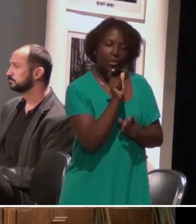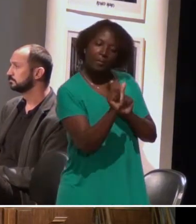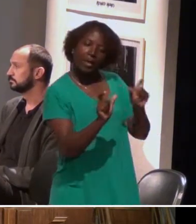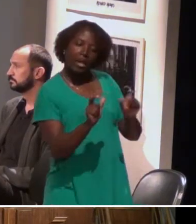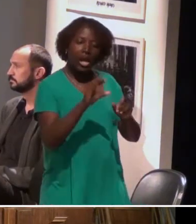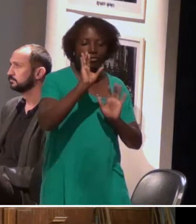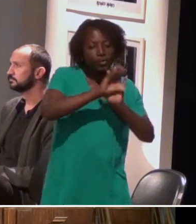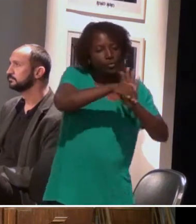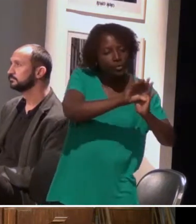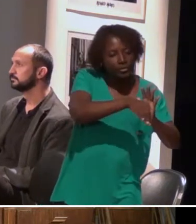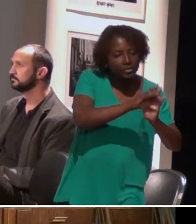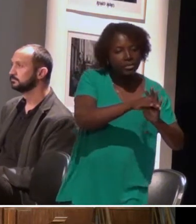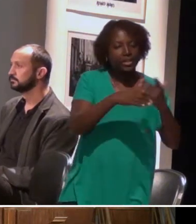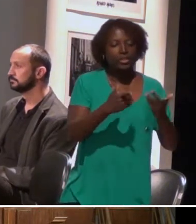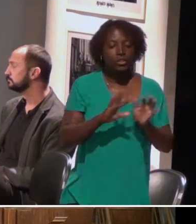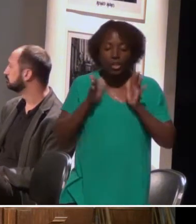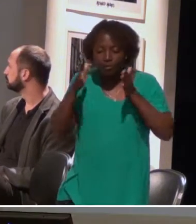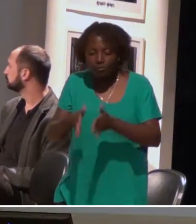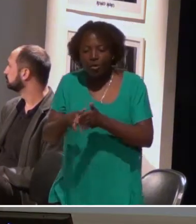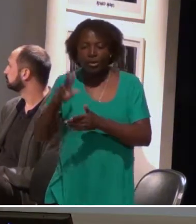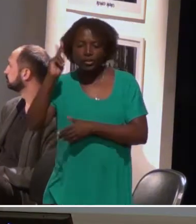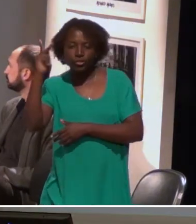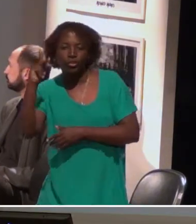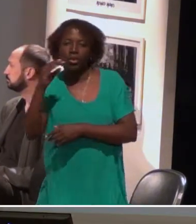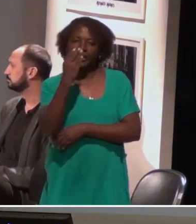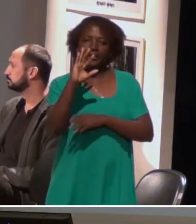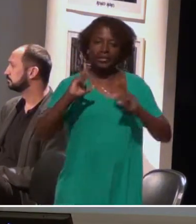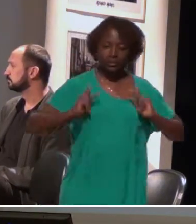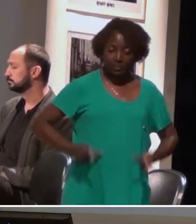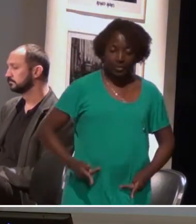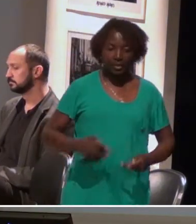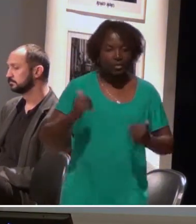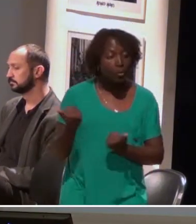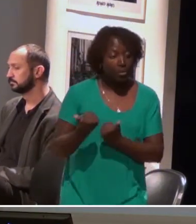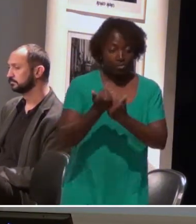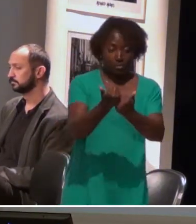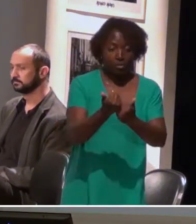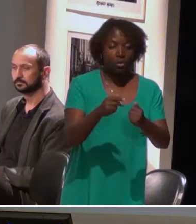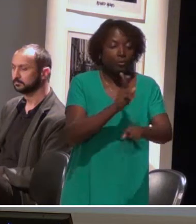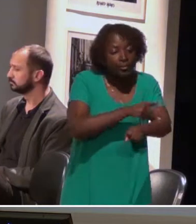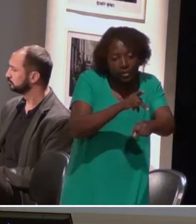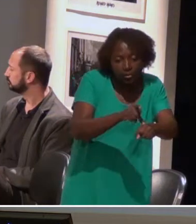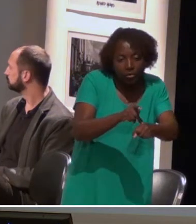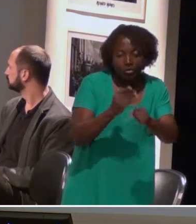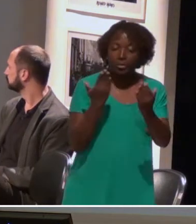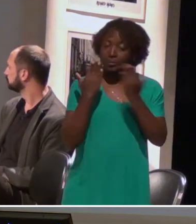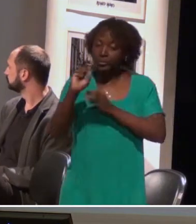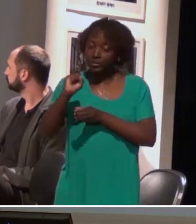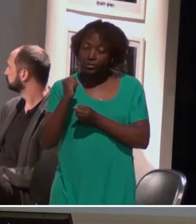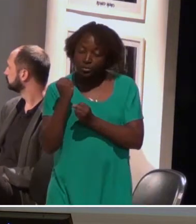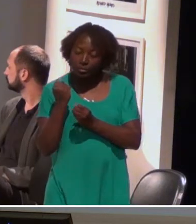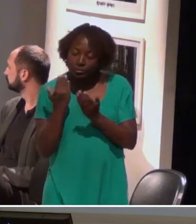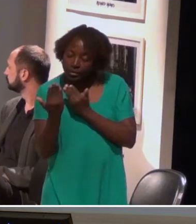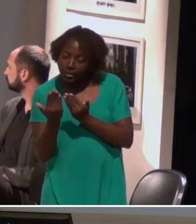lá dentro, onde a gente trabalha história e ciências humanas. Tem o acompanhamento educacional pedagógico e psicopedagógico para os